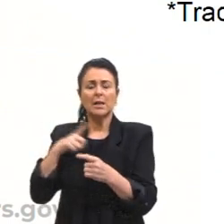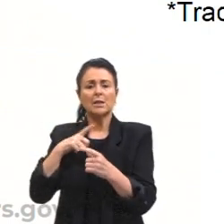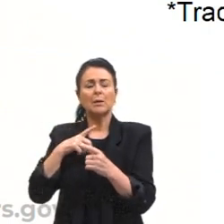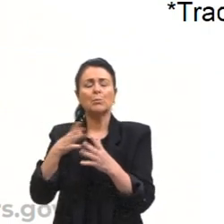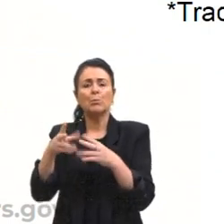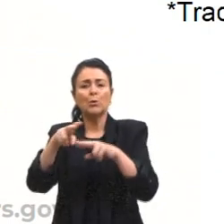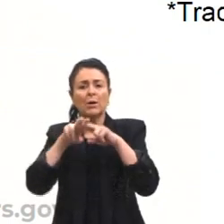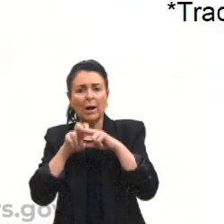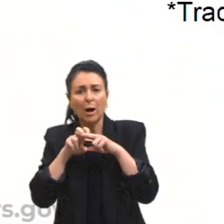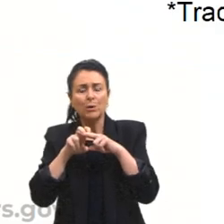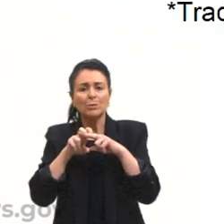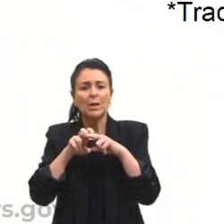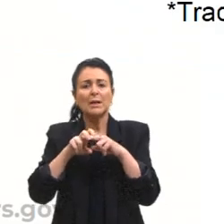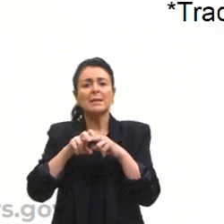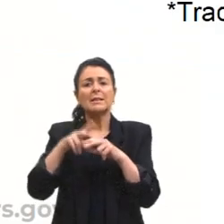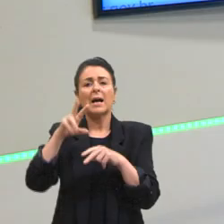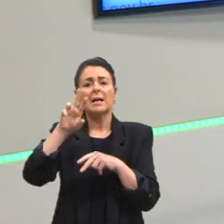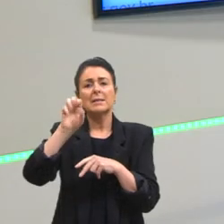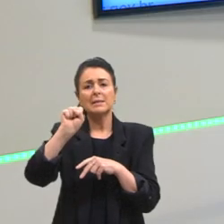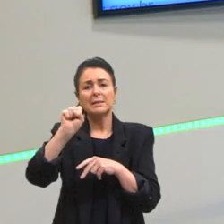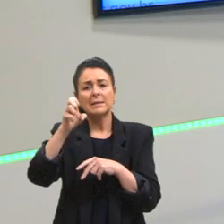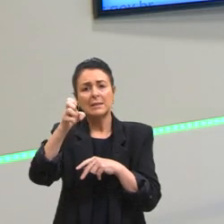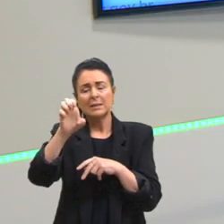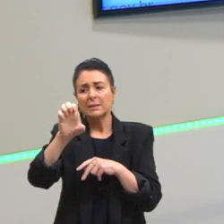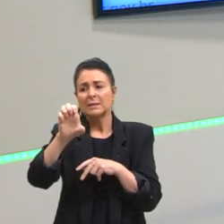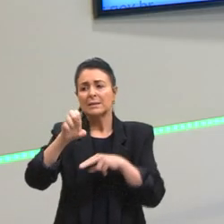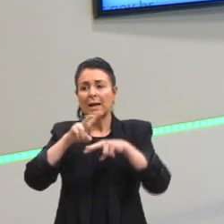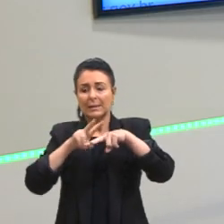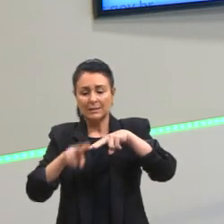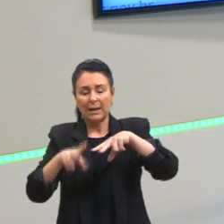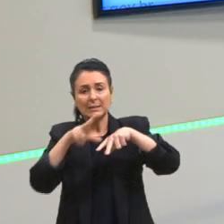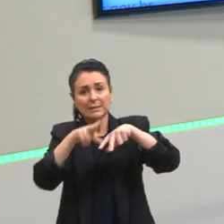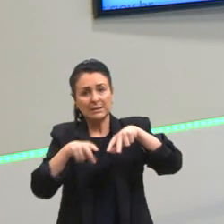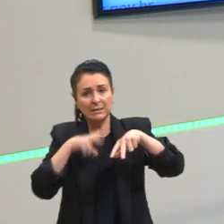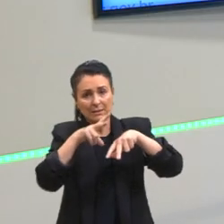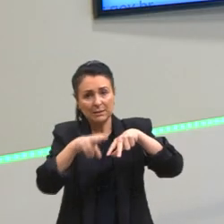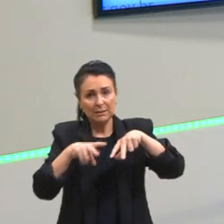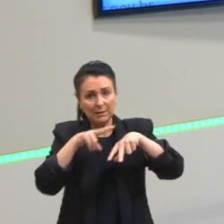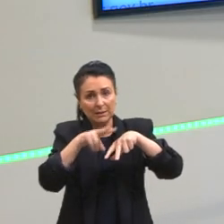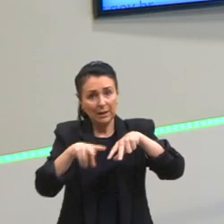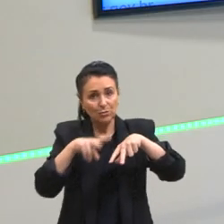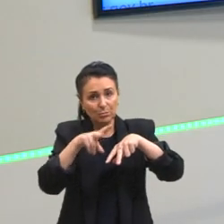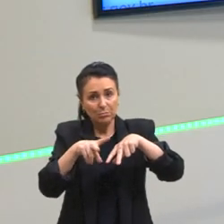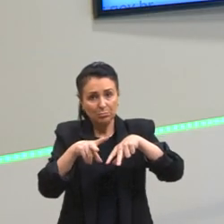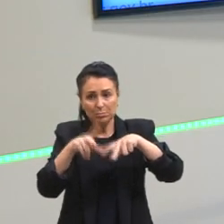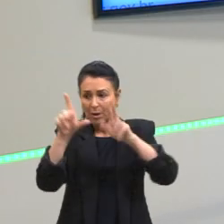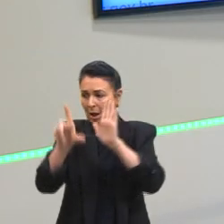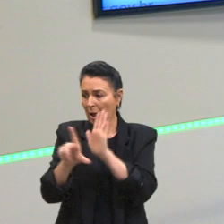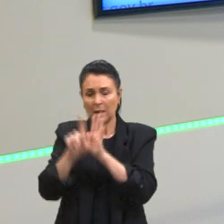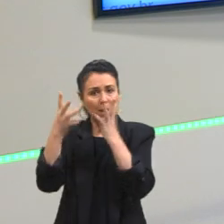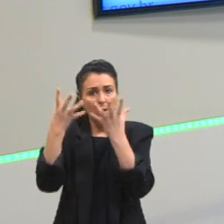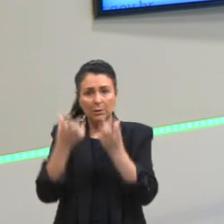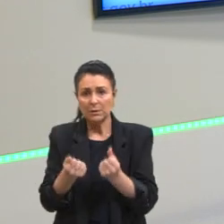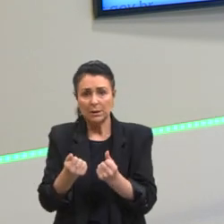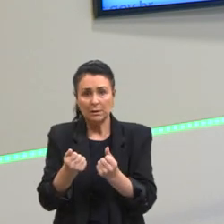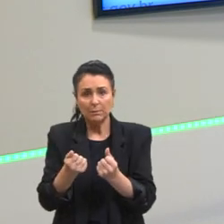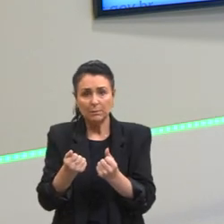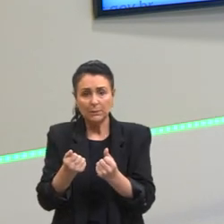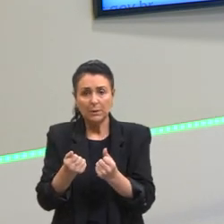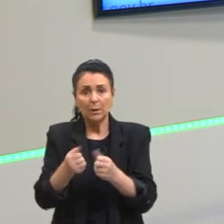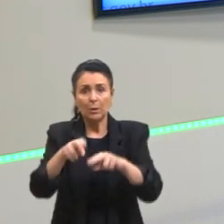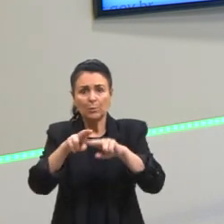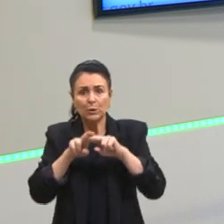diferente, ou sejam, de cor diferente, não conseguem encaixar, daí não admite, e aí tomam uma posição